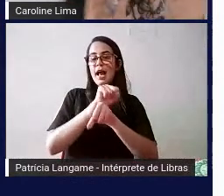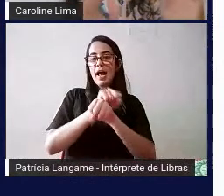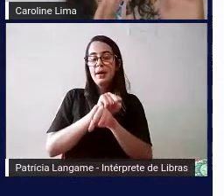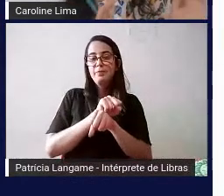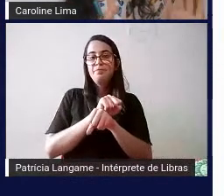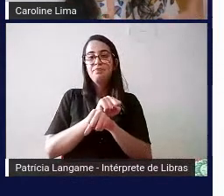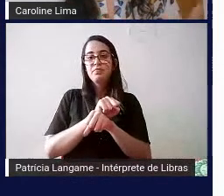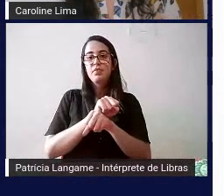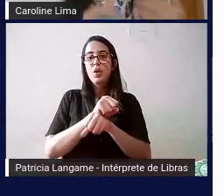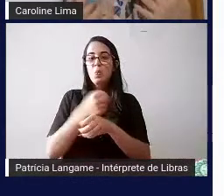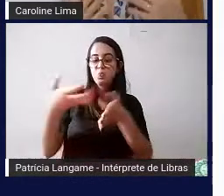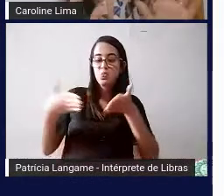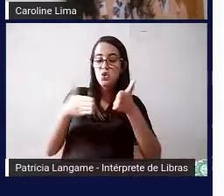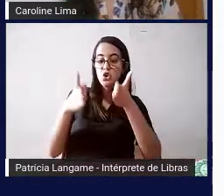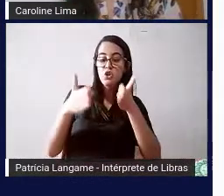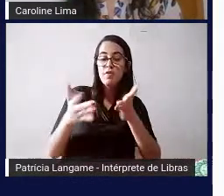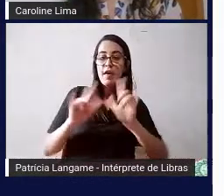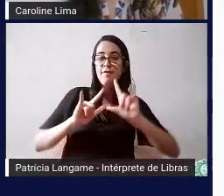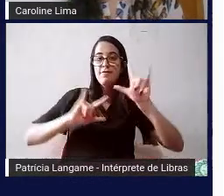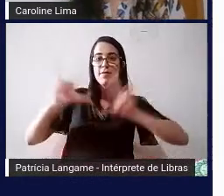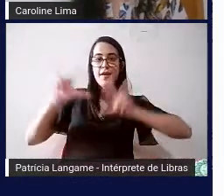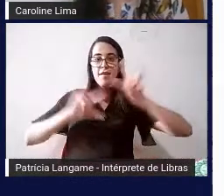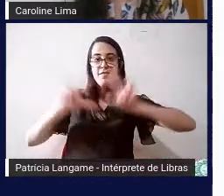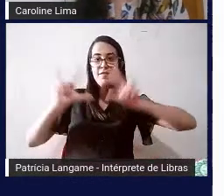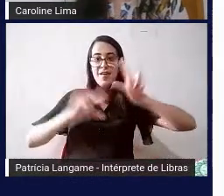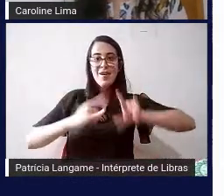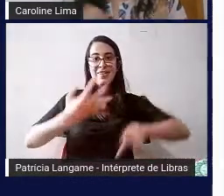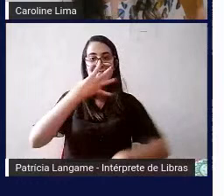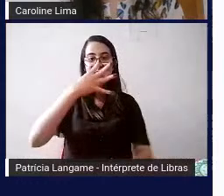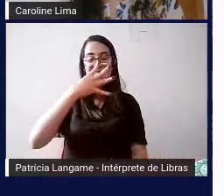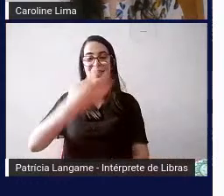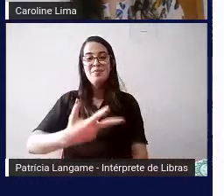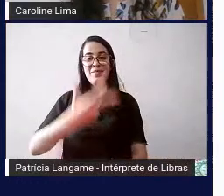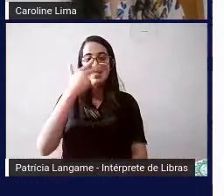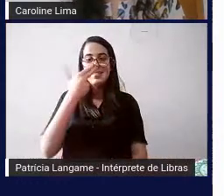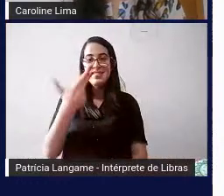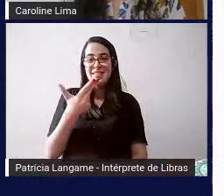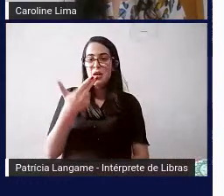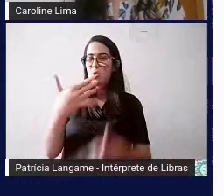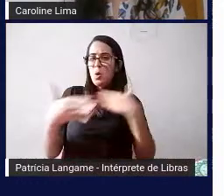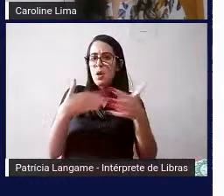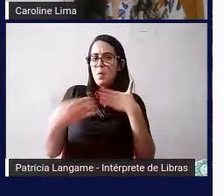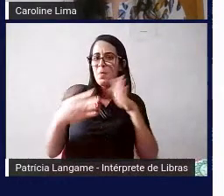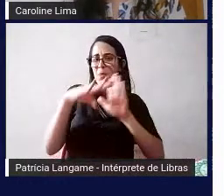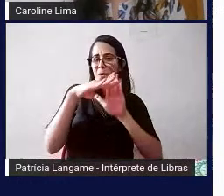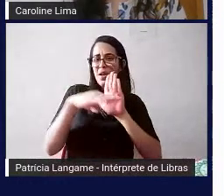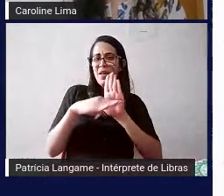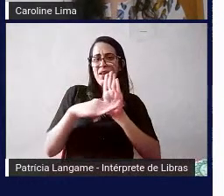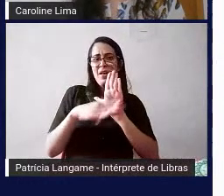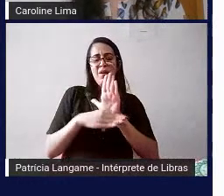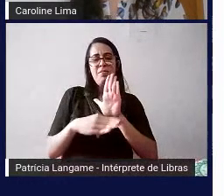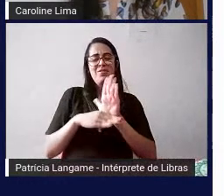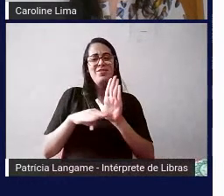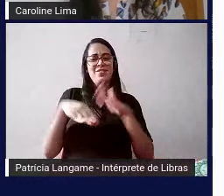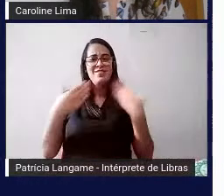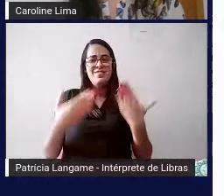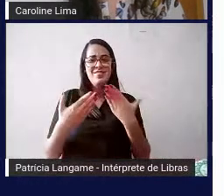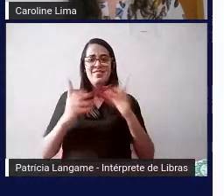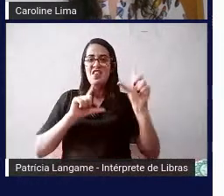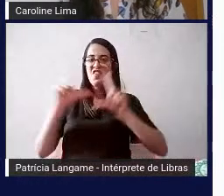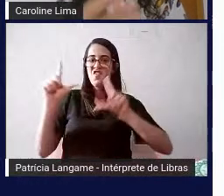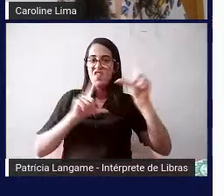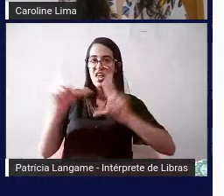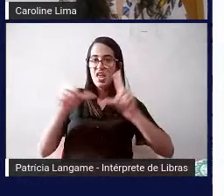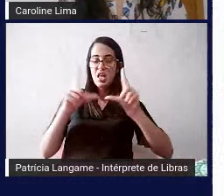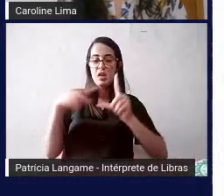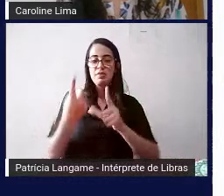ficava passando na TV então eu assistia como se estivesse assistindo sabe qualquer programa que a gente assiste normalmente na televisão na nossa